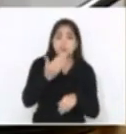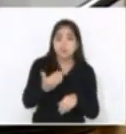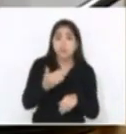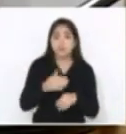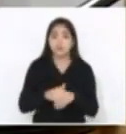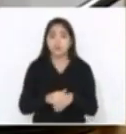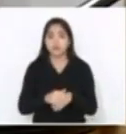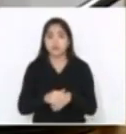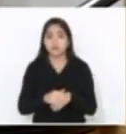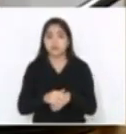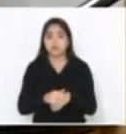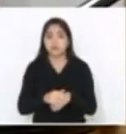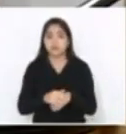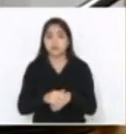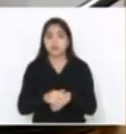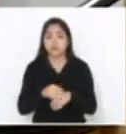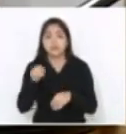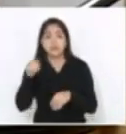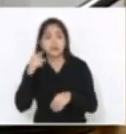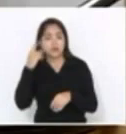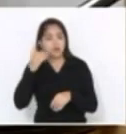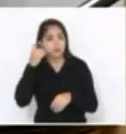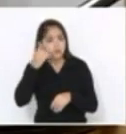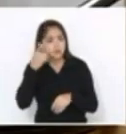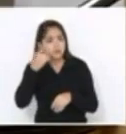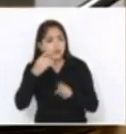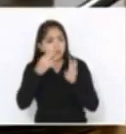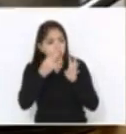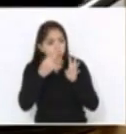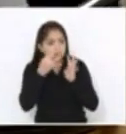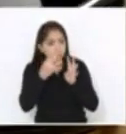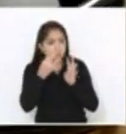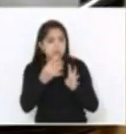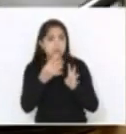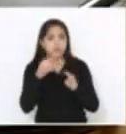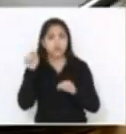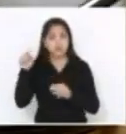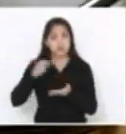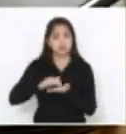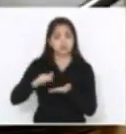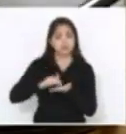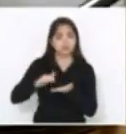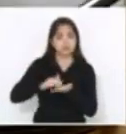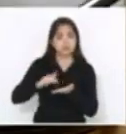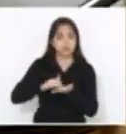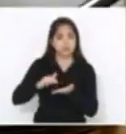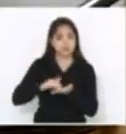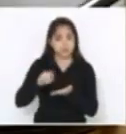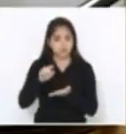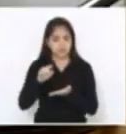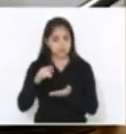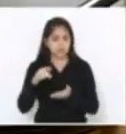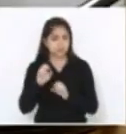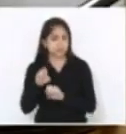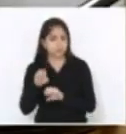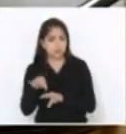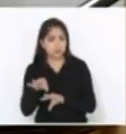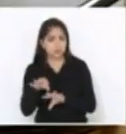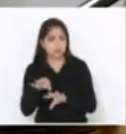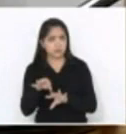povo, o parlamentar ouve o povo. O secretário de Educação não recebe nem os parlamentares. Imagine o povo.